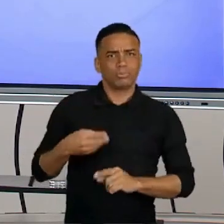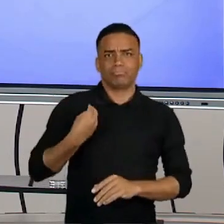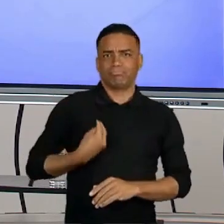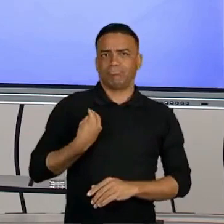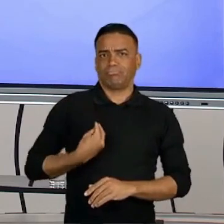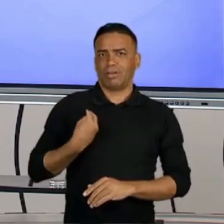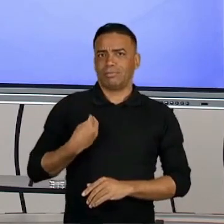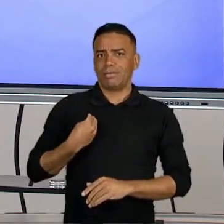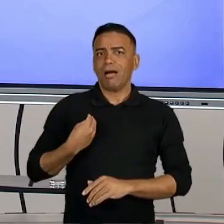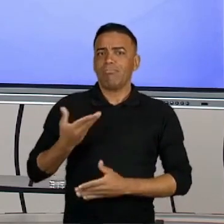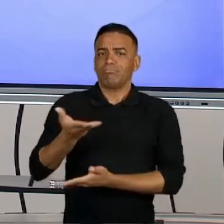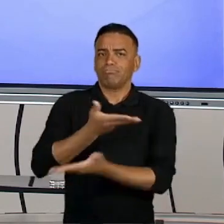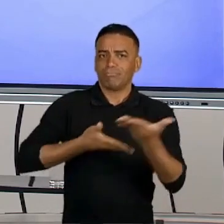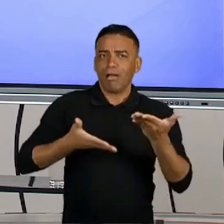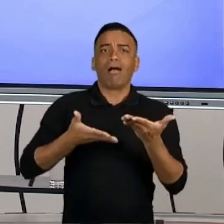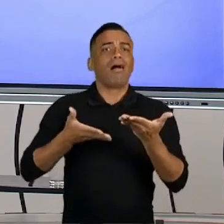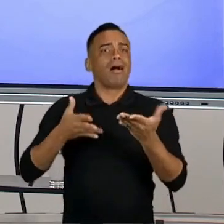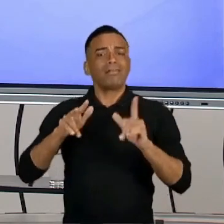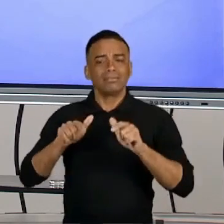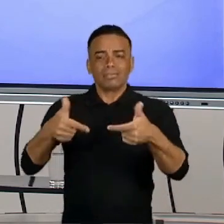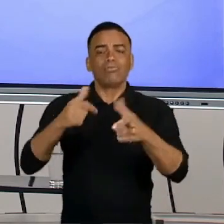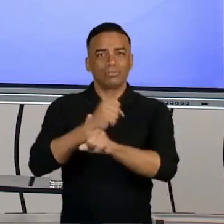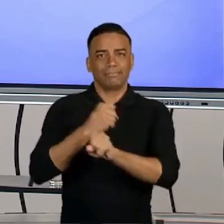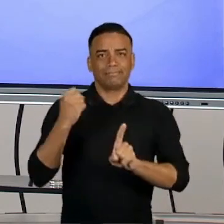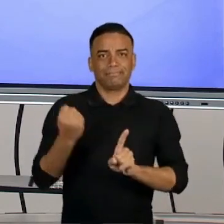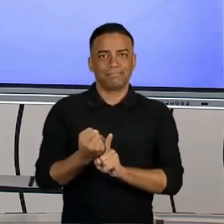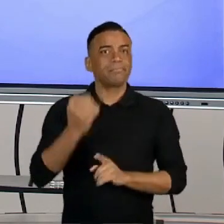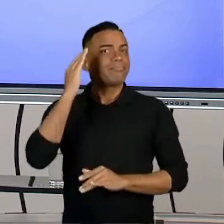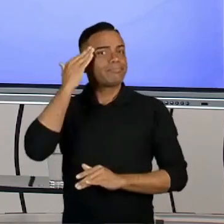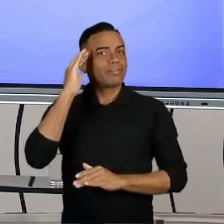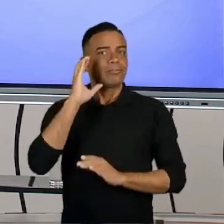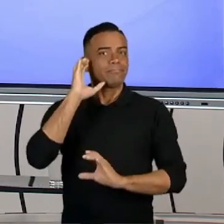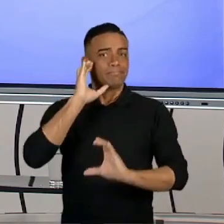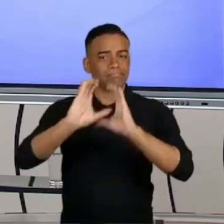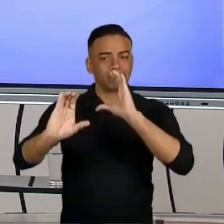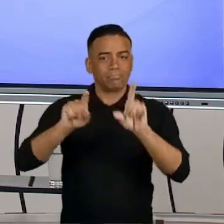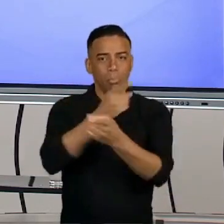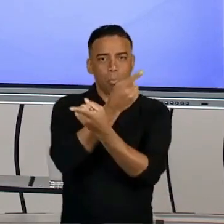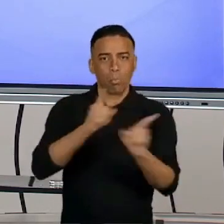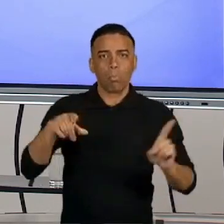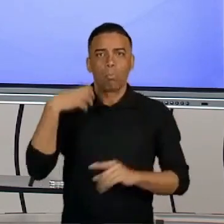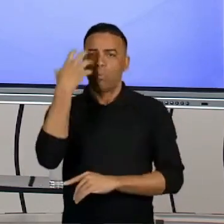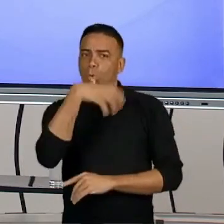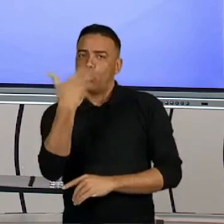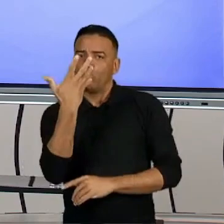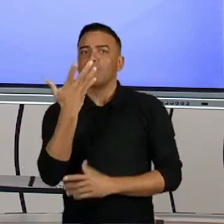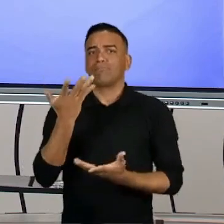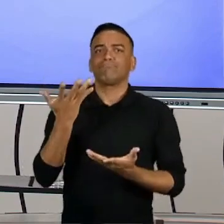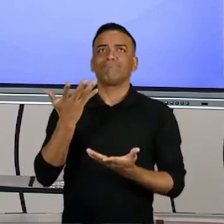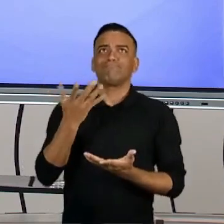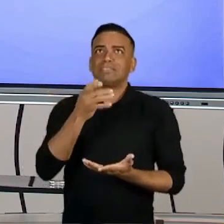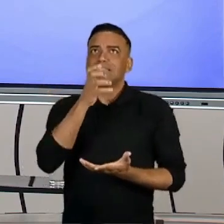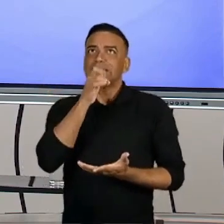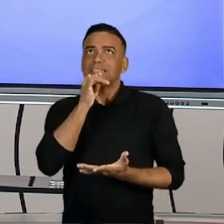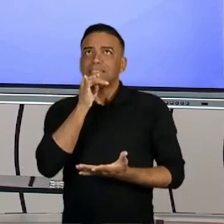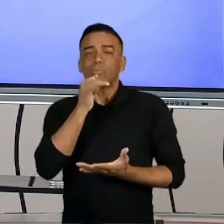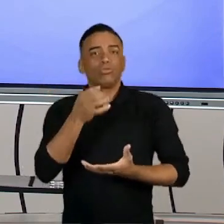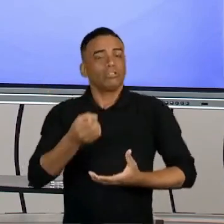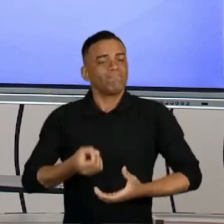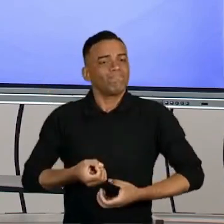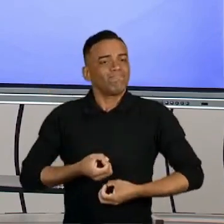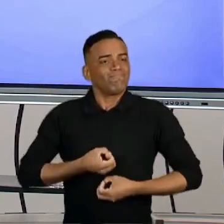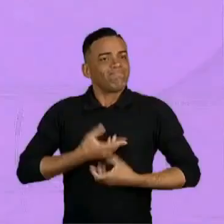e intervenção social. Vamos entender a música como elemento que causa sensações.